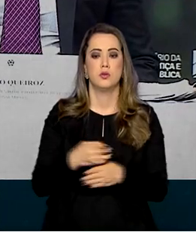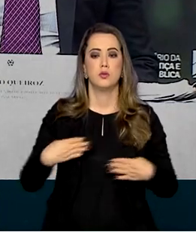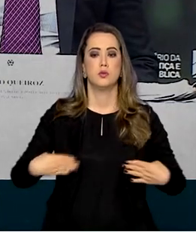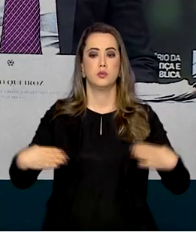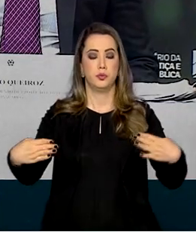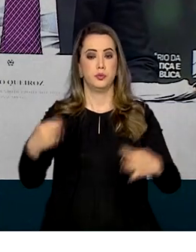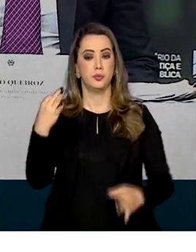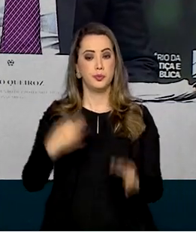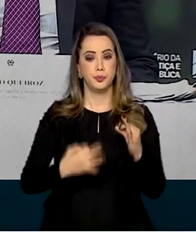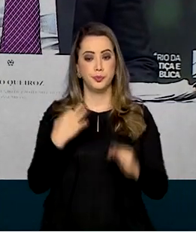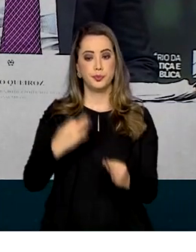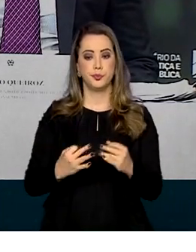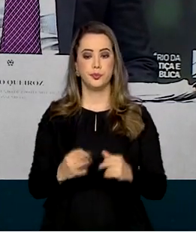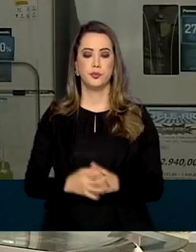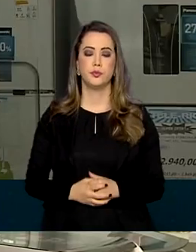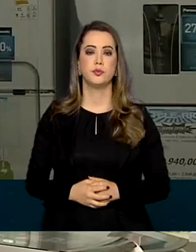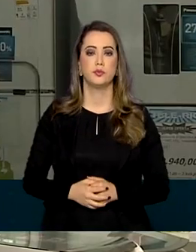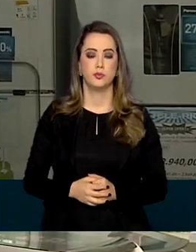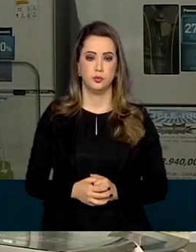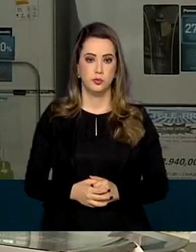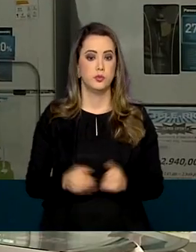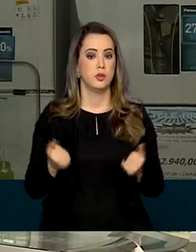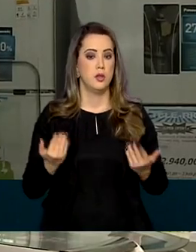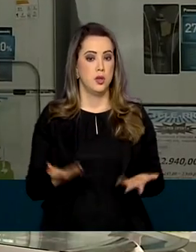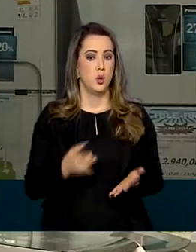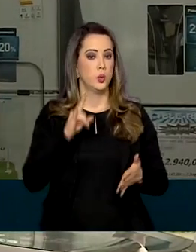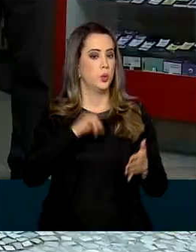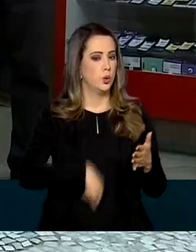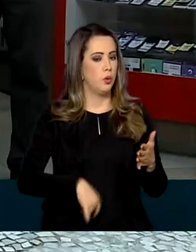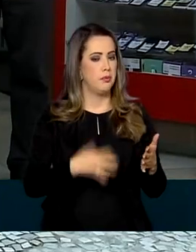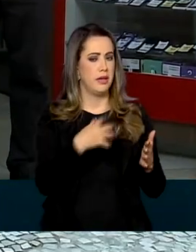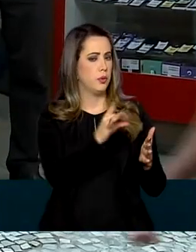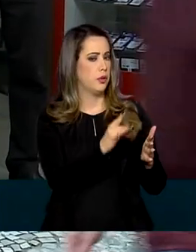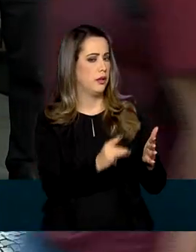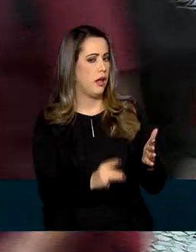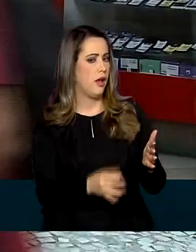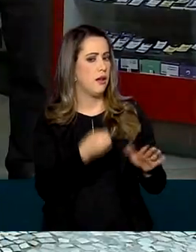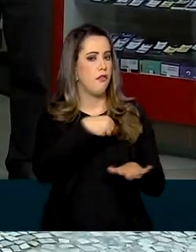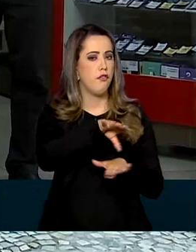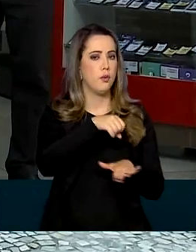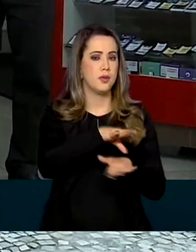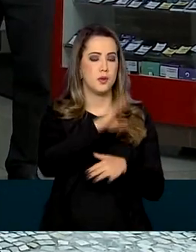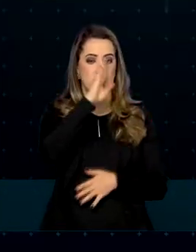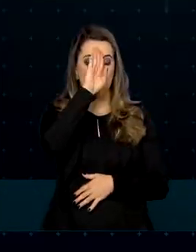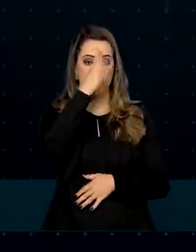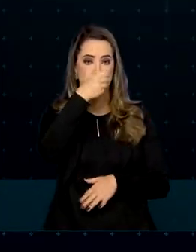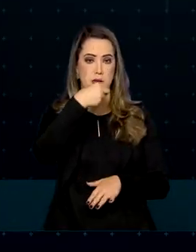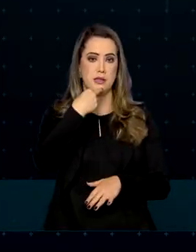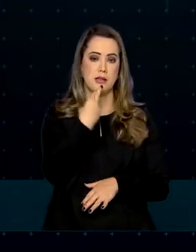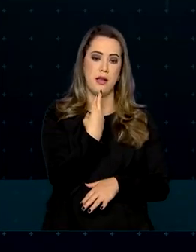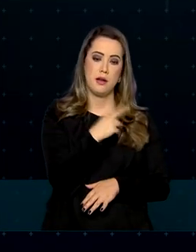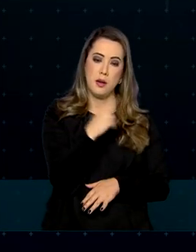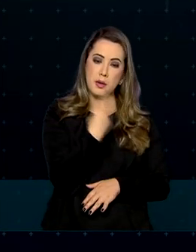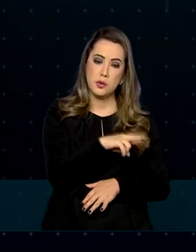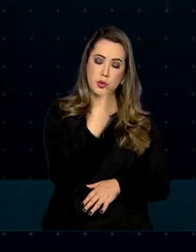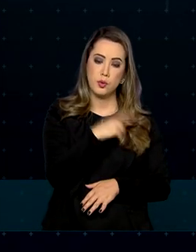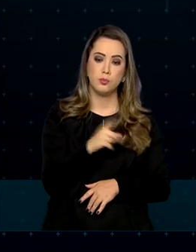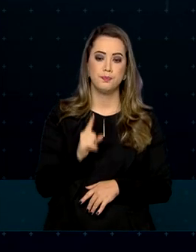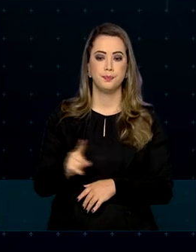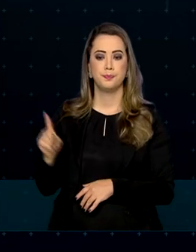Ministério da Justiça e Segurança Pública. O boletim reúne dados das principais reclamações registradas nas